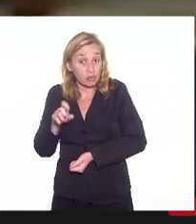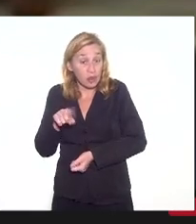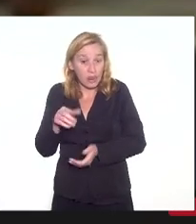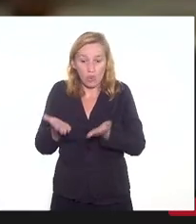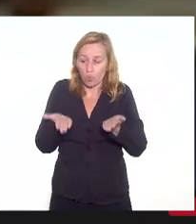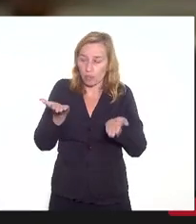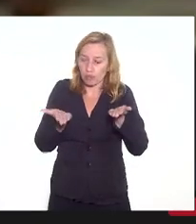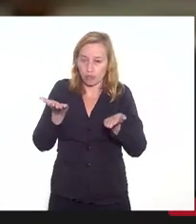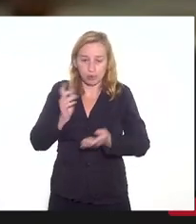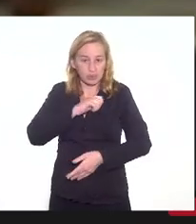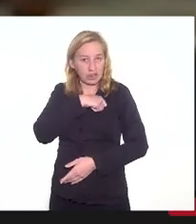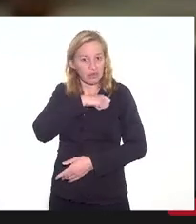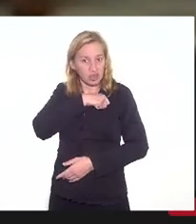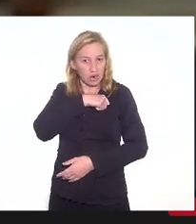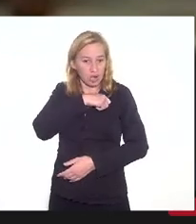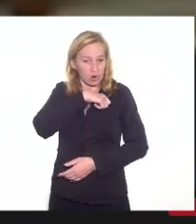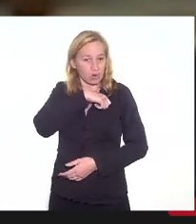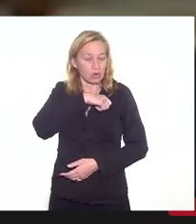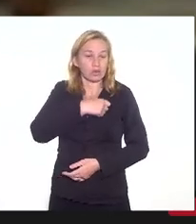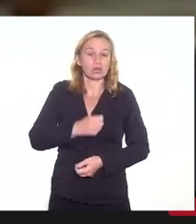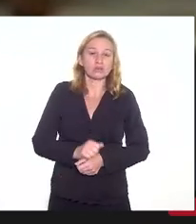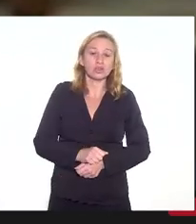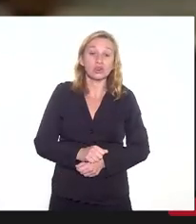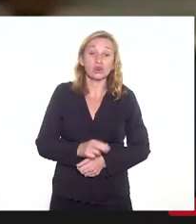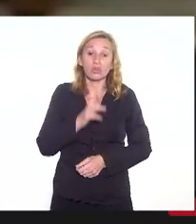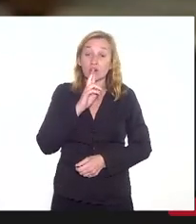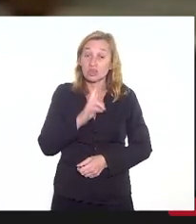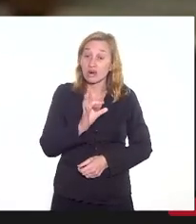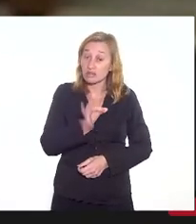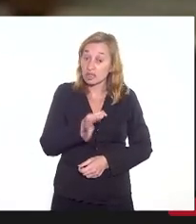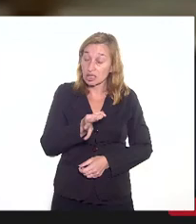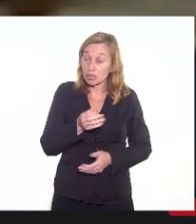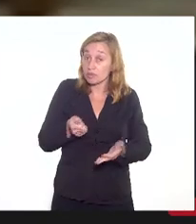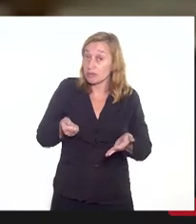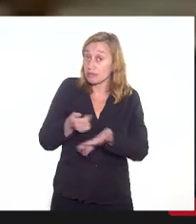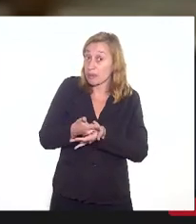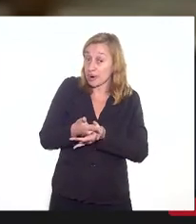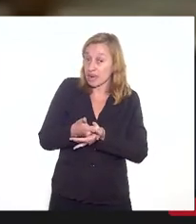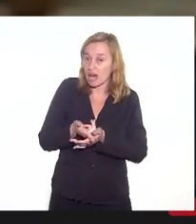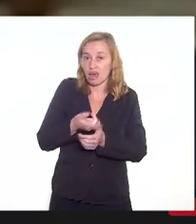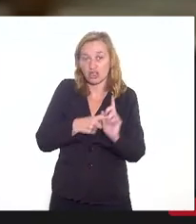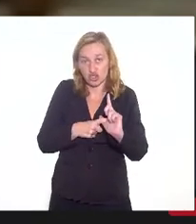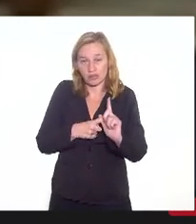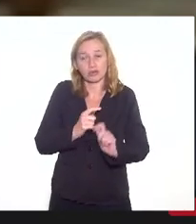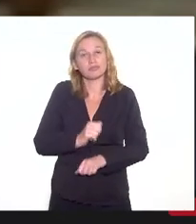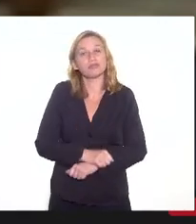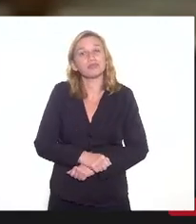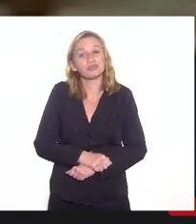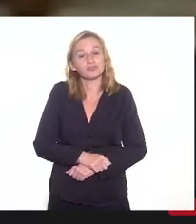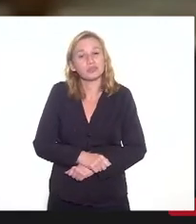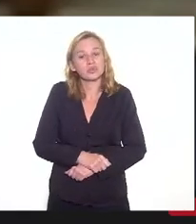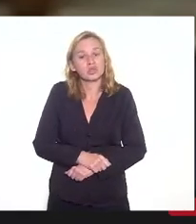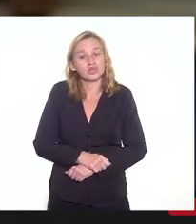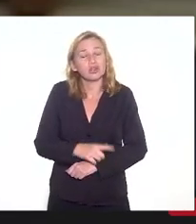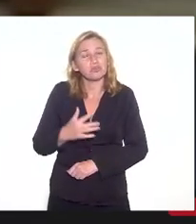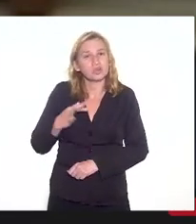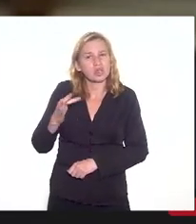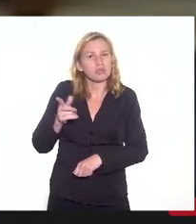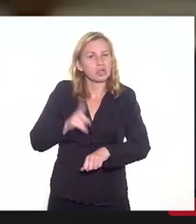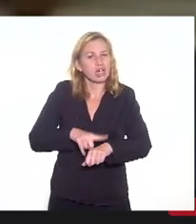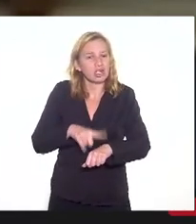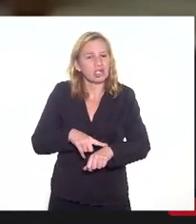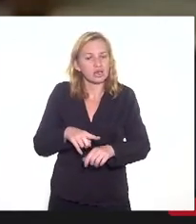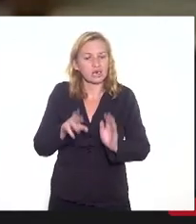equilíbrio fiscal e resultados primários suficientes para pagar a dívida. O que tem previsão na lei de